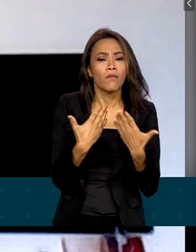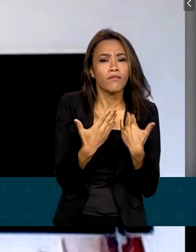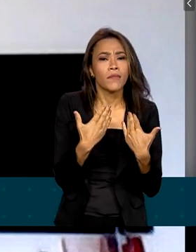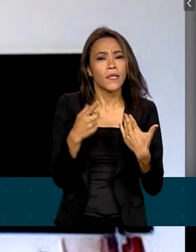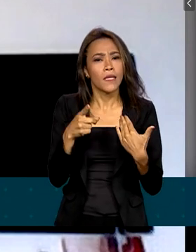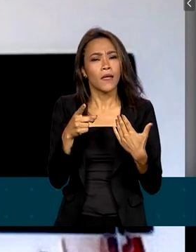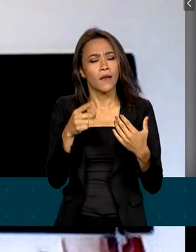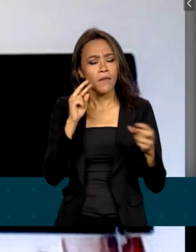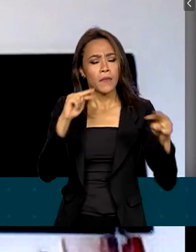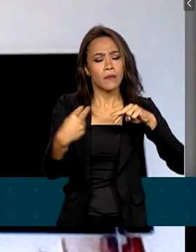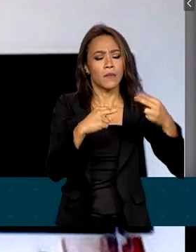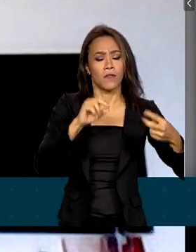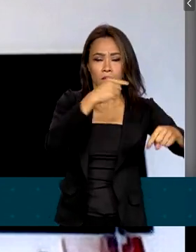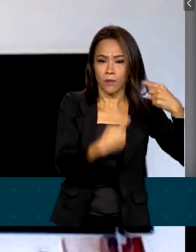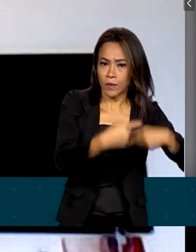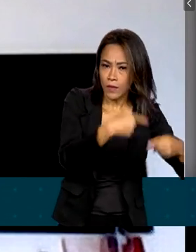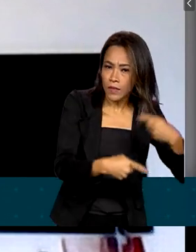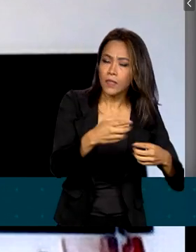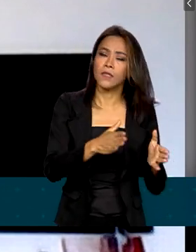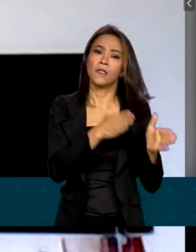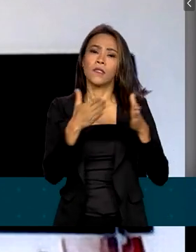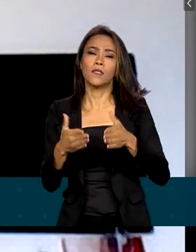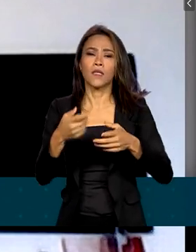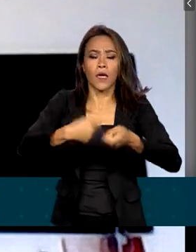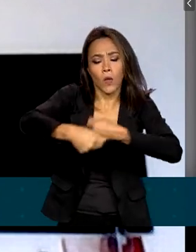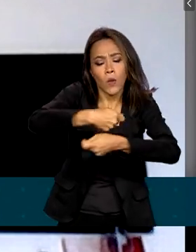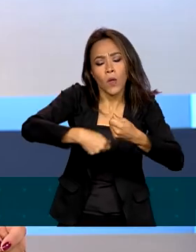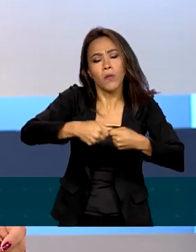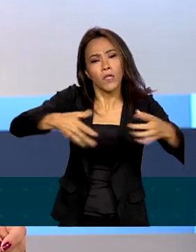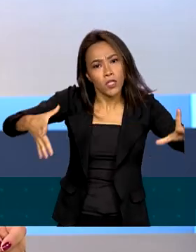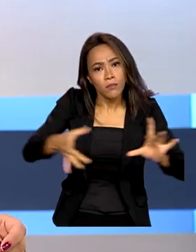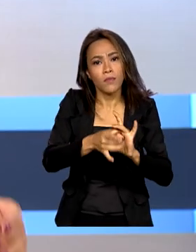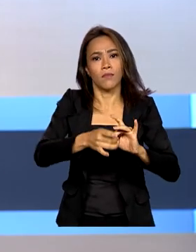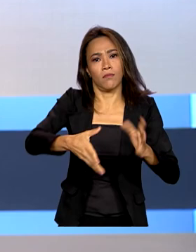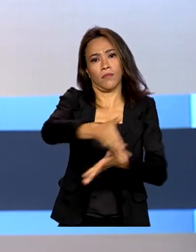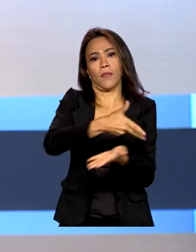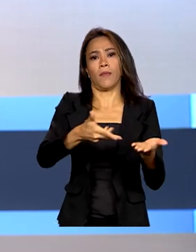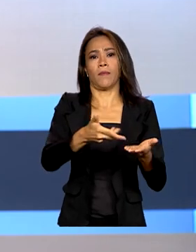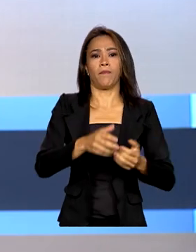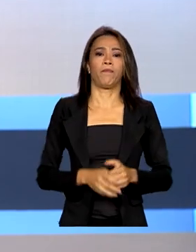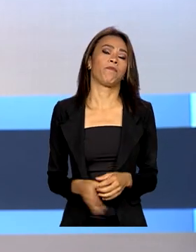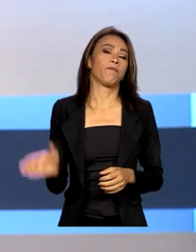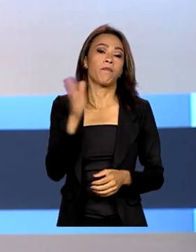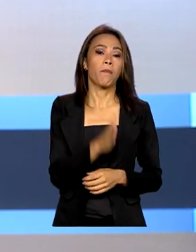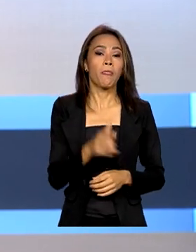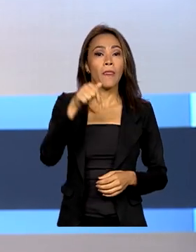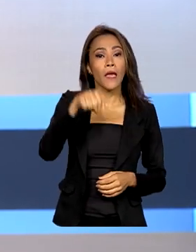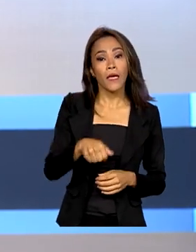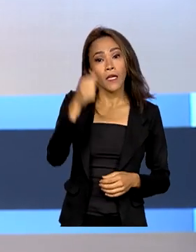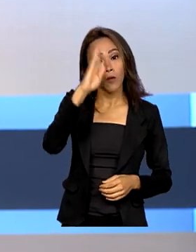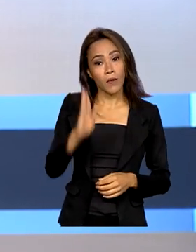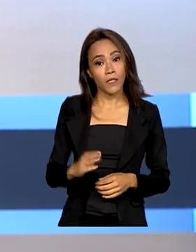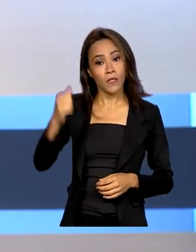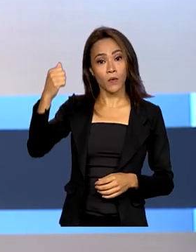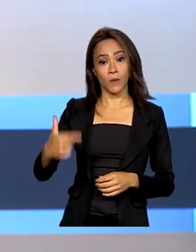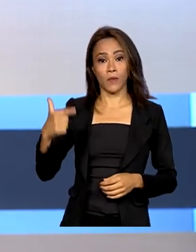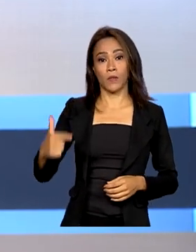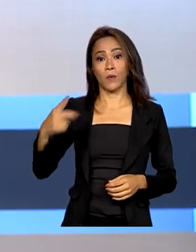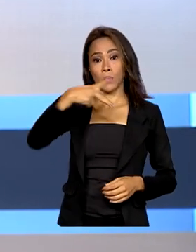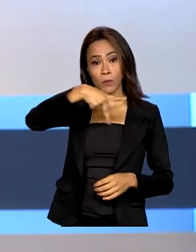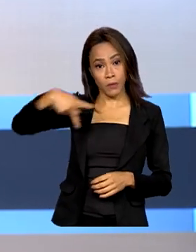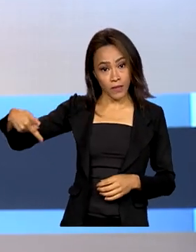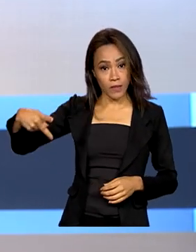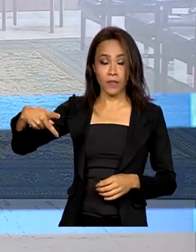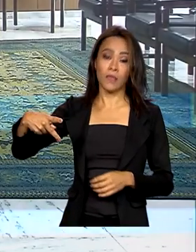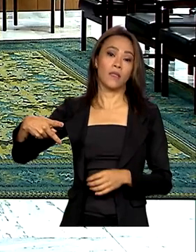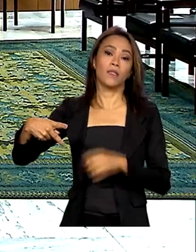político, quer do ponto de vista econômico e da integração. E aqui no Brasil, o vice-presidente executivo da Comissão